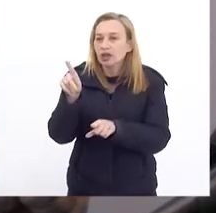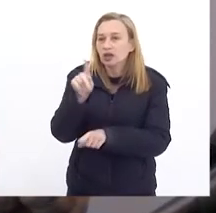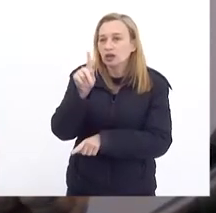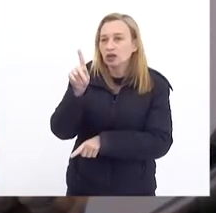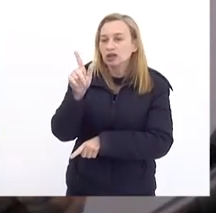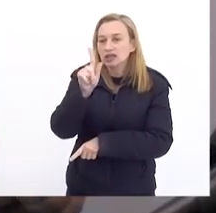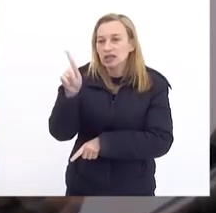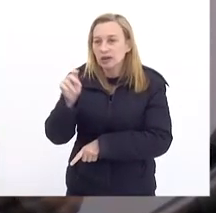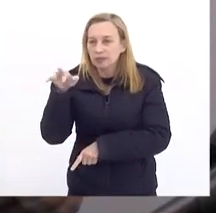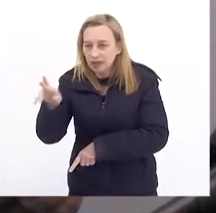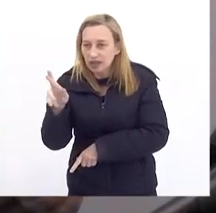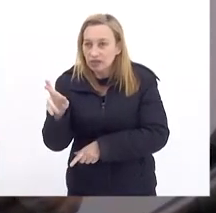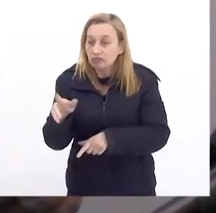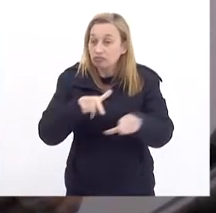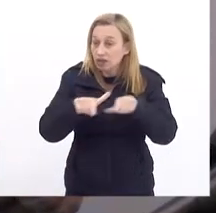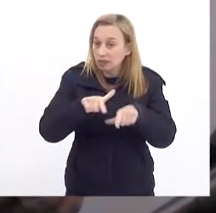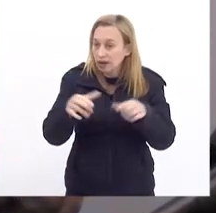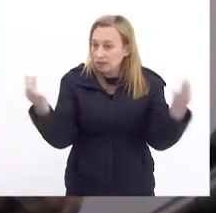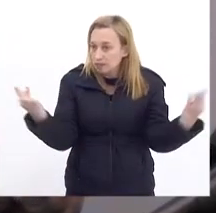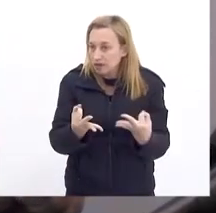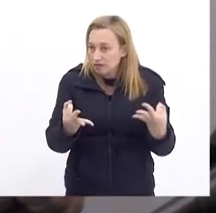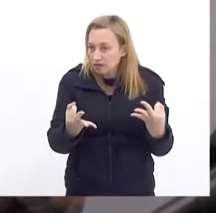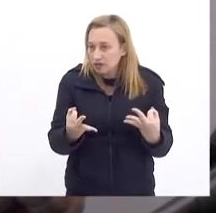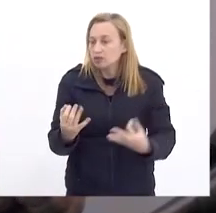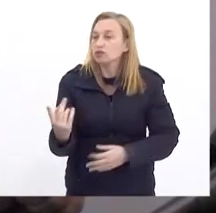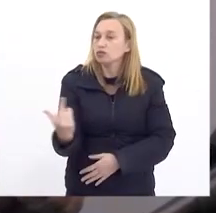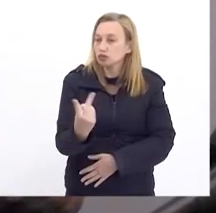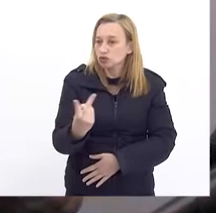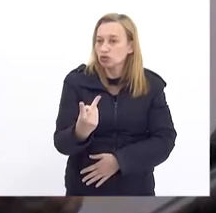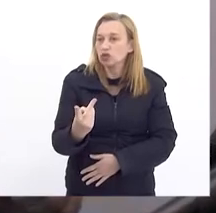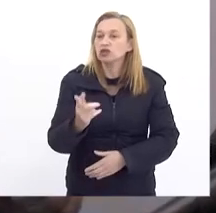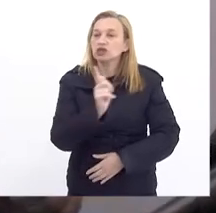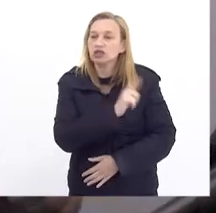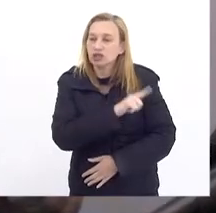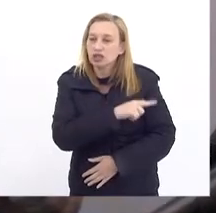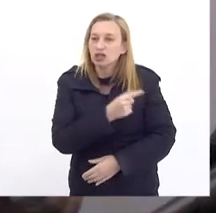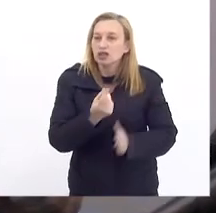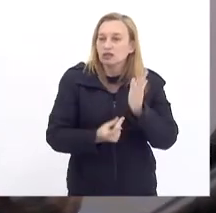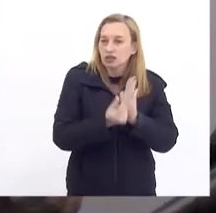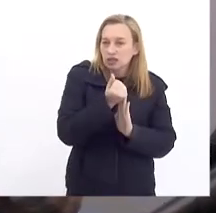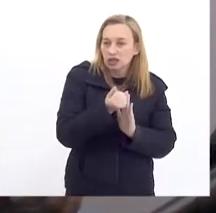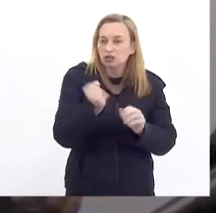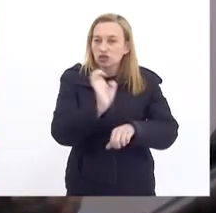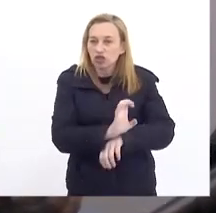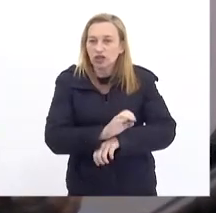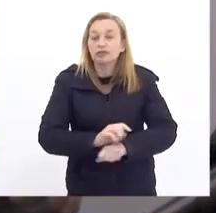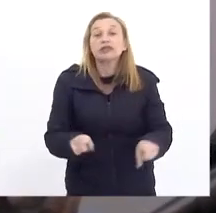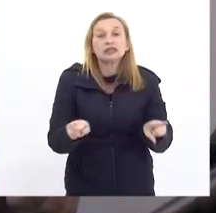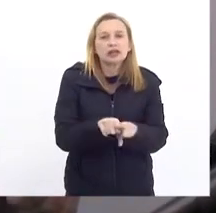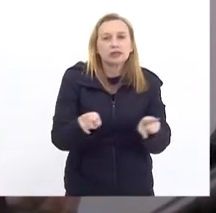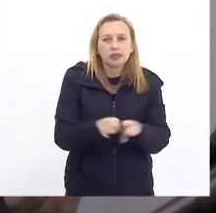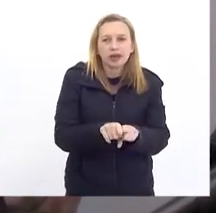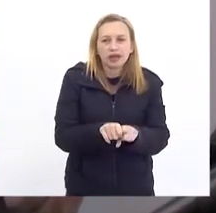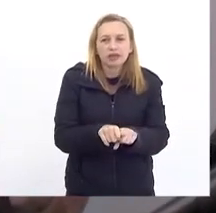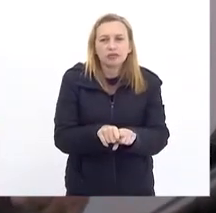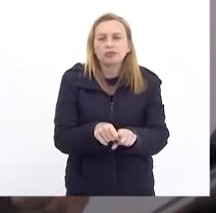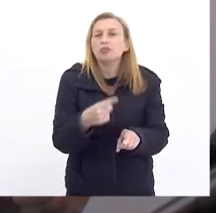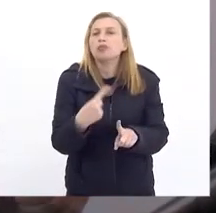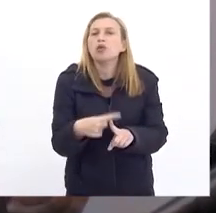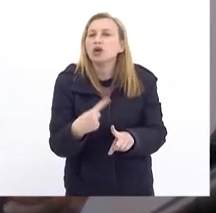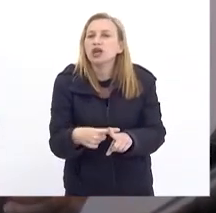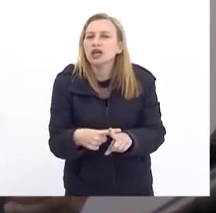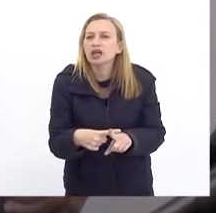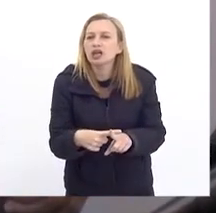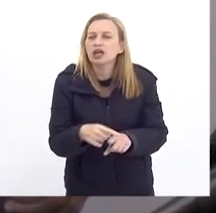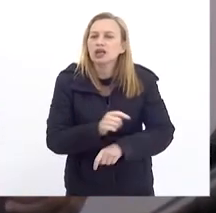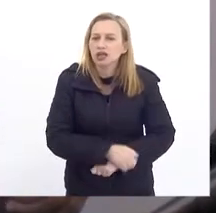fizeram e têm feito um trabalho impecável na gestão financeira do Estado. É também atípico porque, em